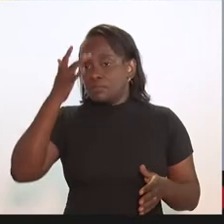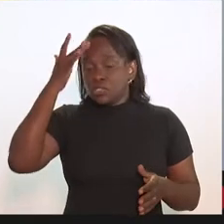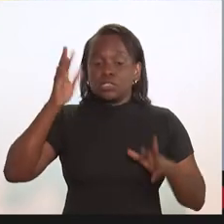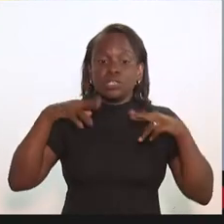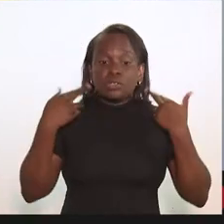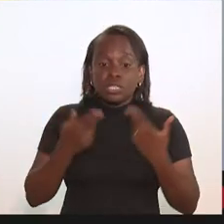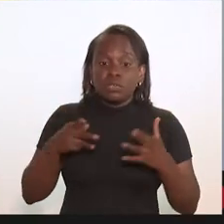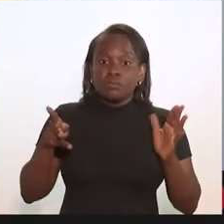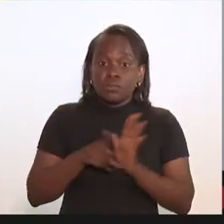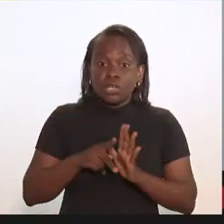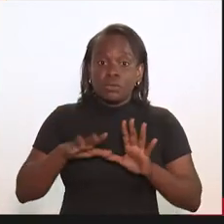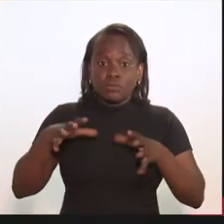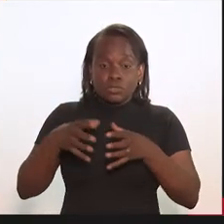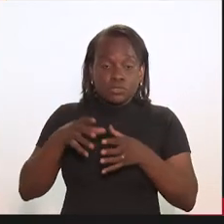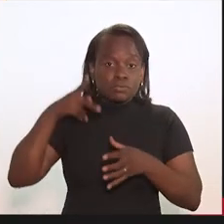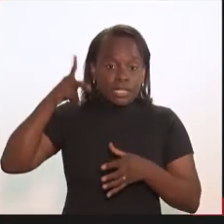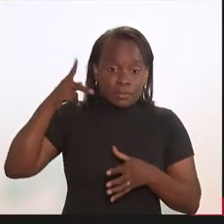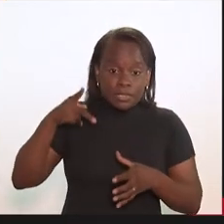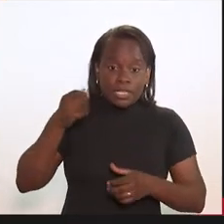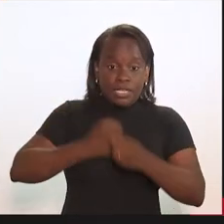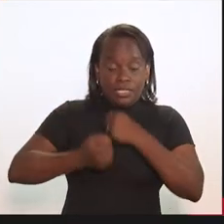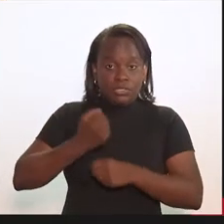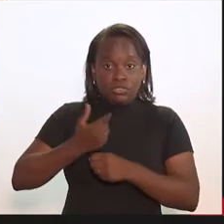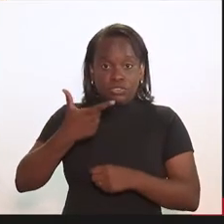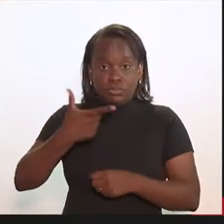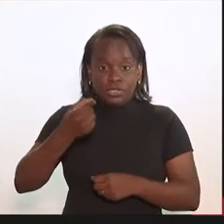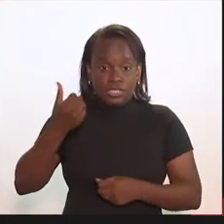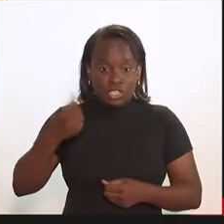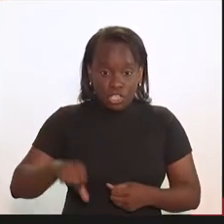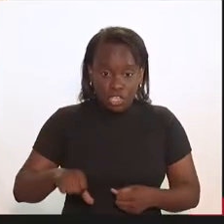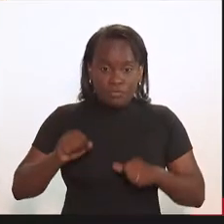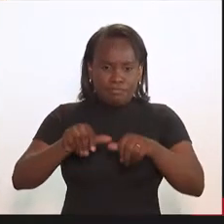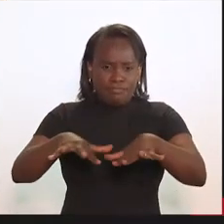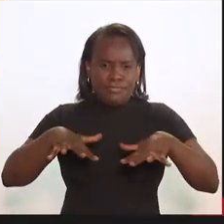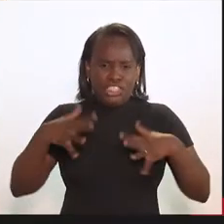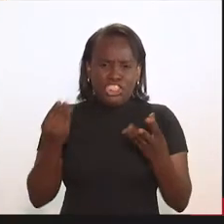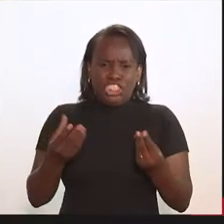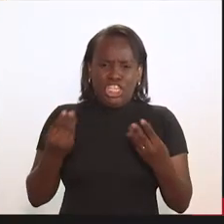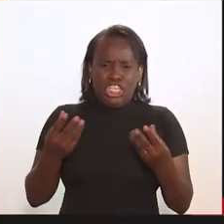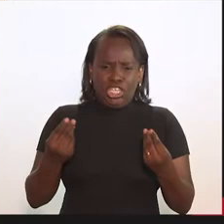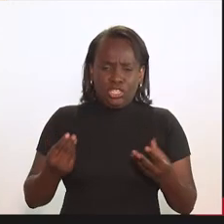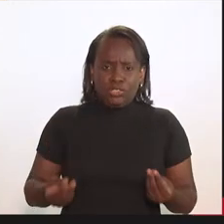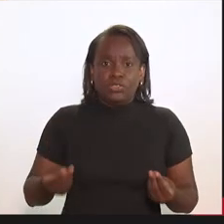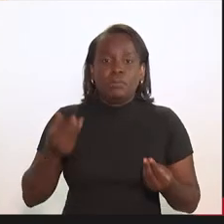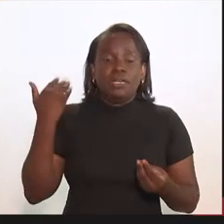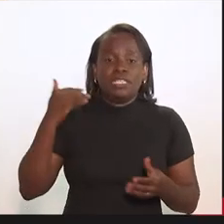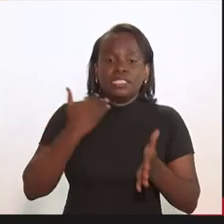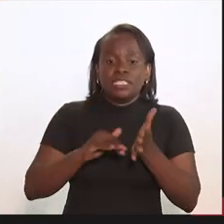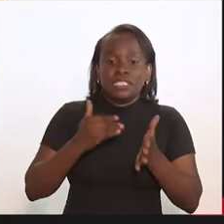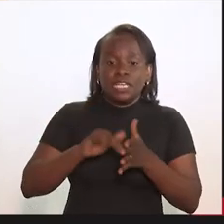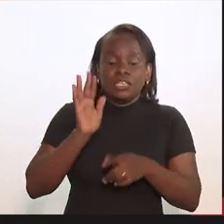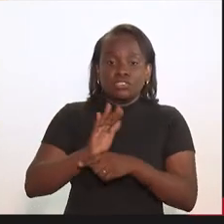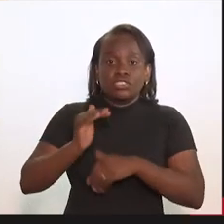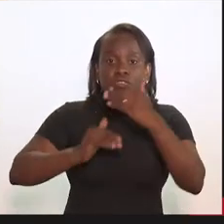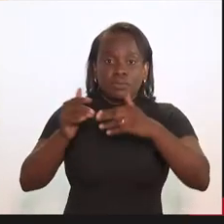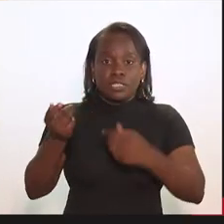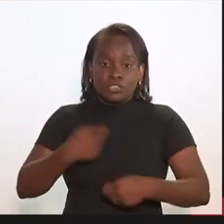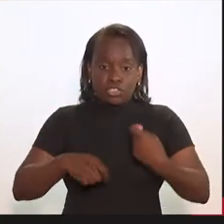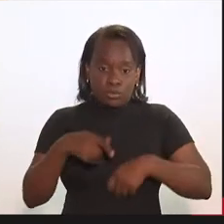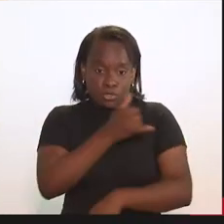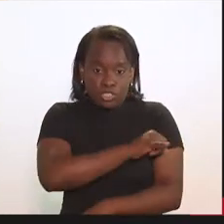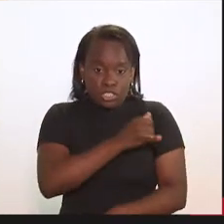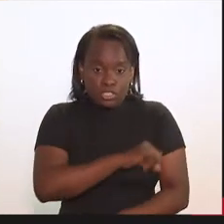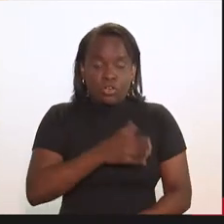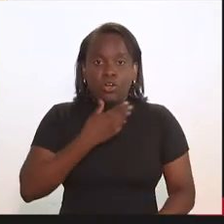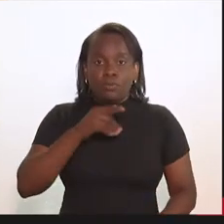numa audiência pública da Frente Parlamentar da Indústria Naval em 2019, um plenário cheio, ouvir à época o secretário de Desenvolvimento Econômico